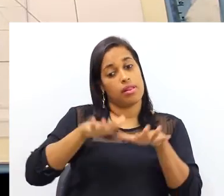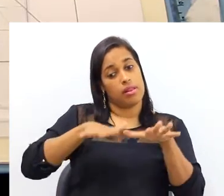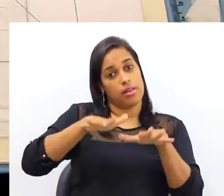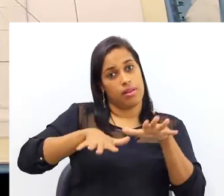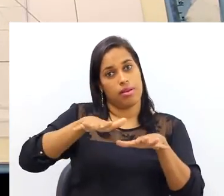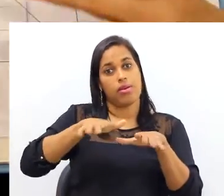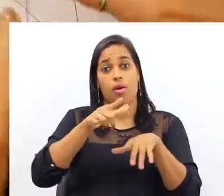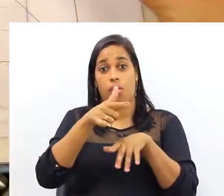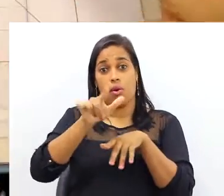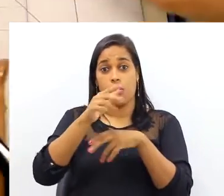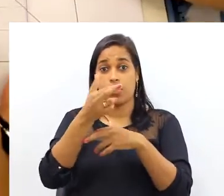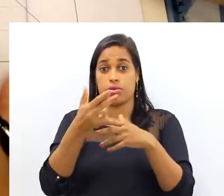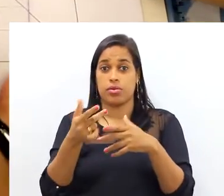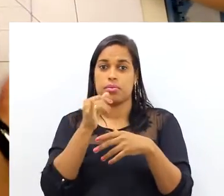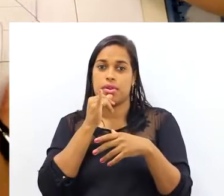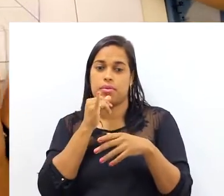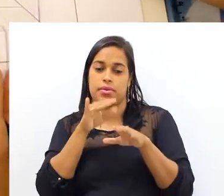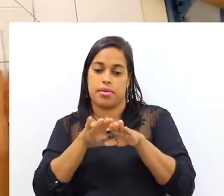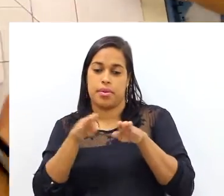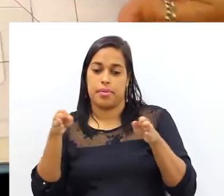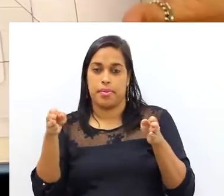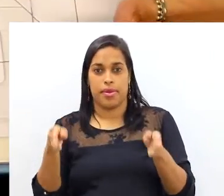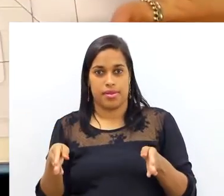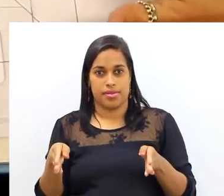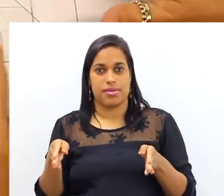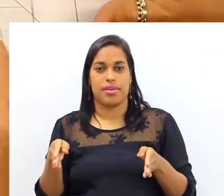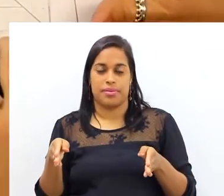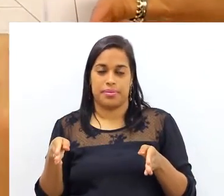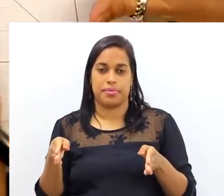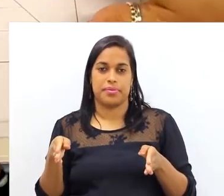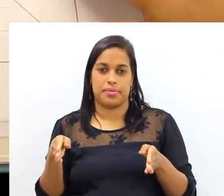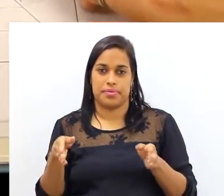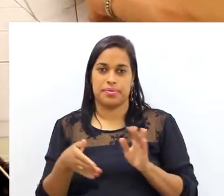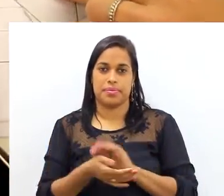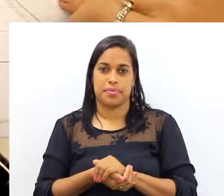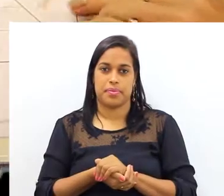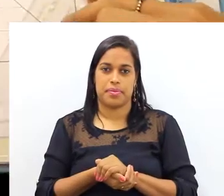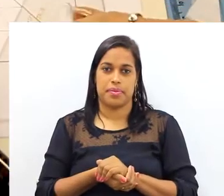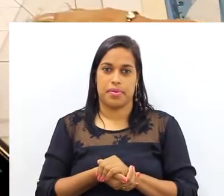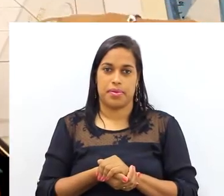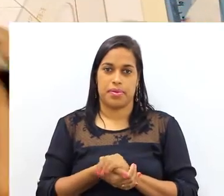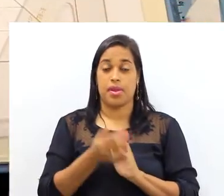perspectiva, tá? Um outro objeto que a gente pode inserir aqui é uma mesa. Então,